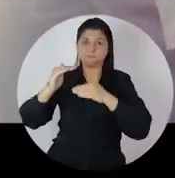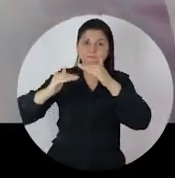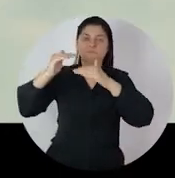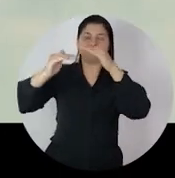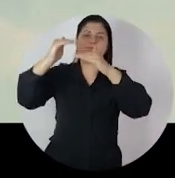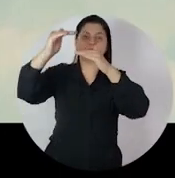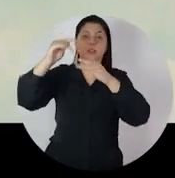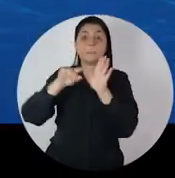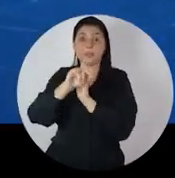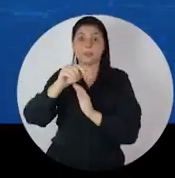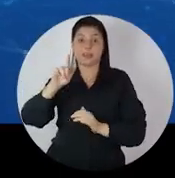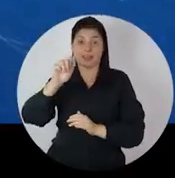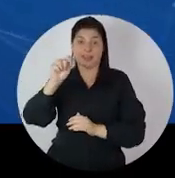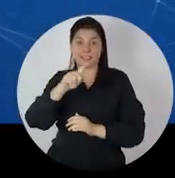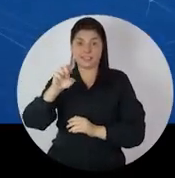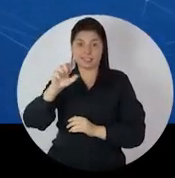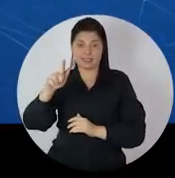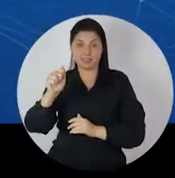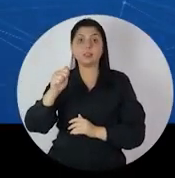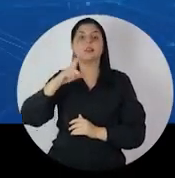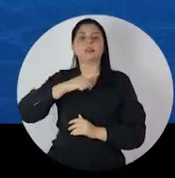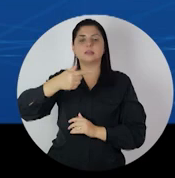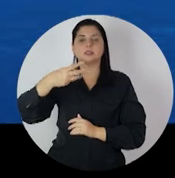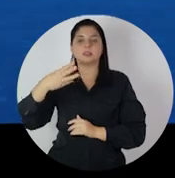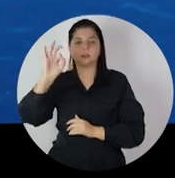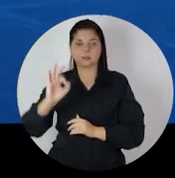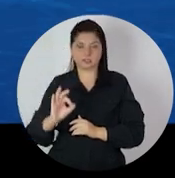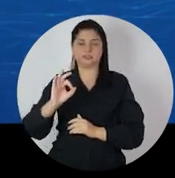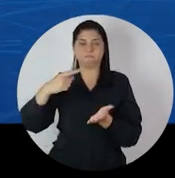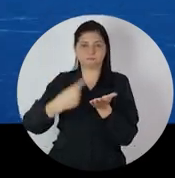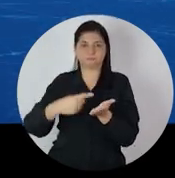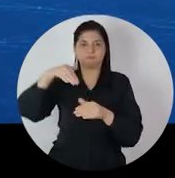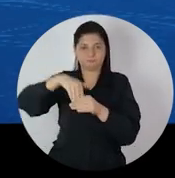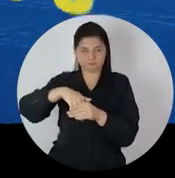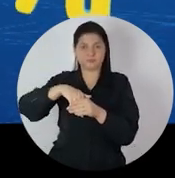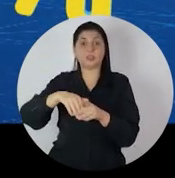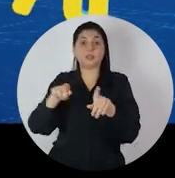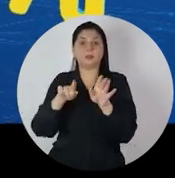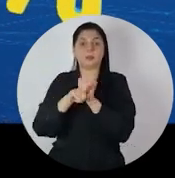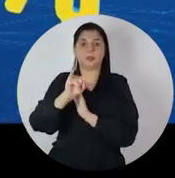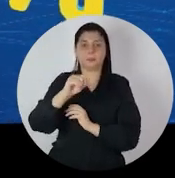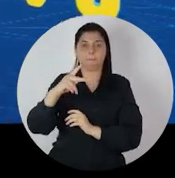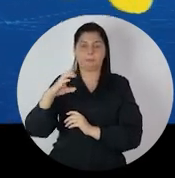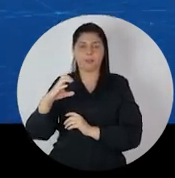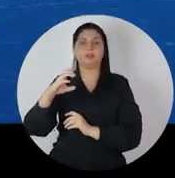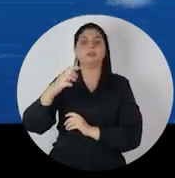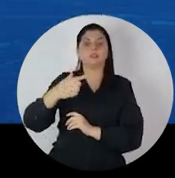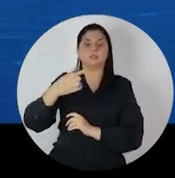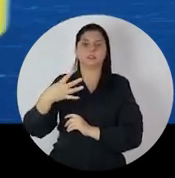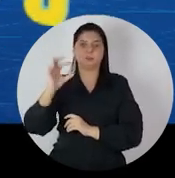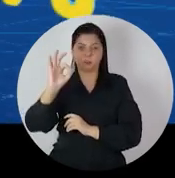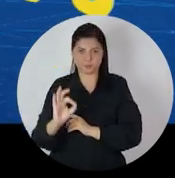as pesquisas e segue crescendo. Na pesquisa Gazeta Dados, Mauro já tem 73% dos votos válidos. Na pesquisa